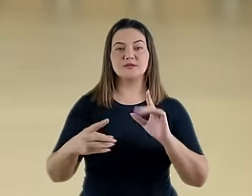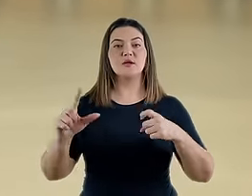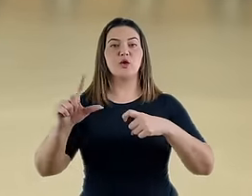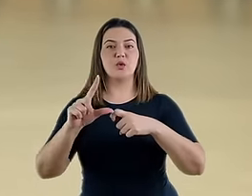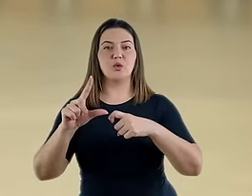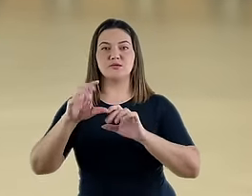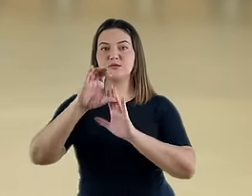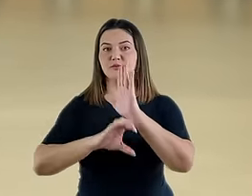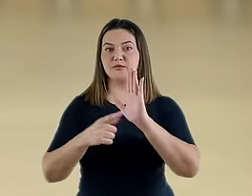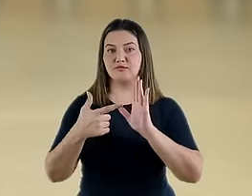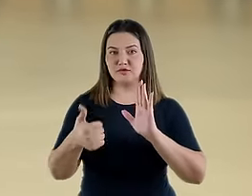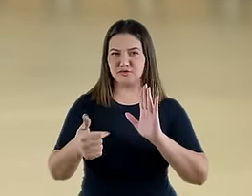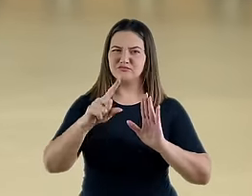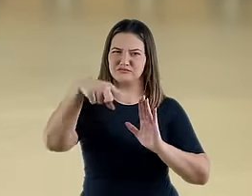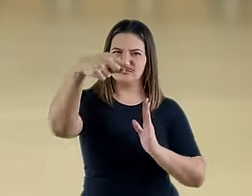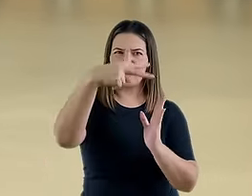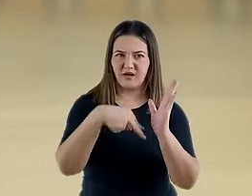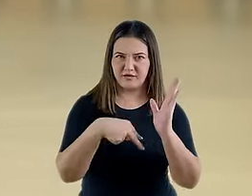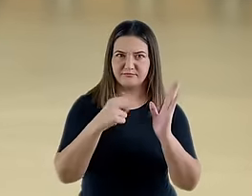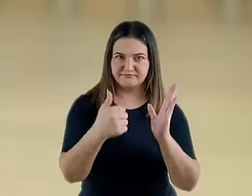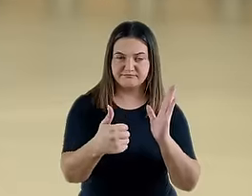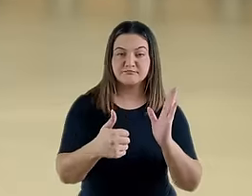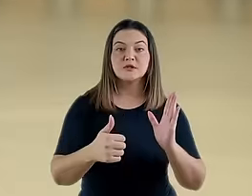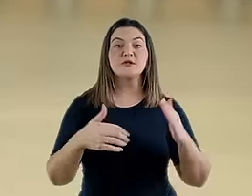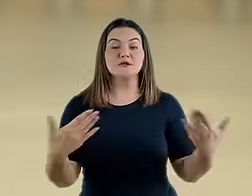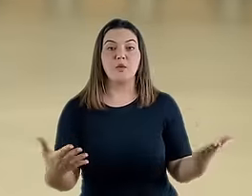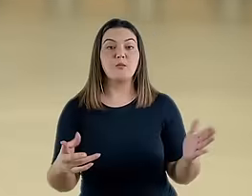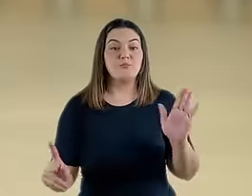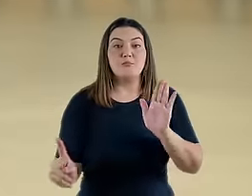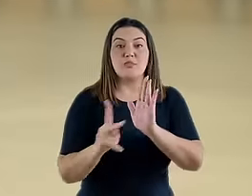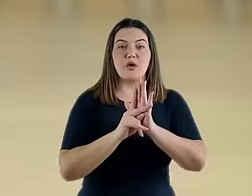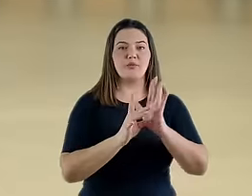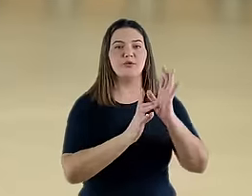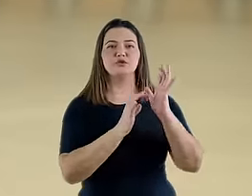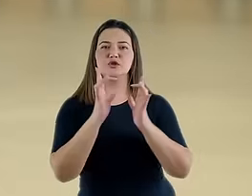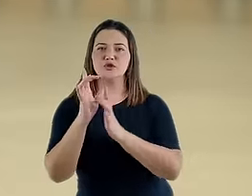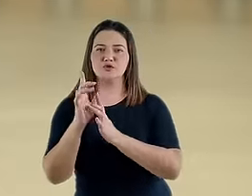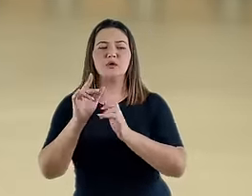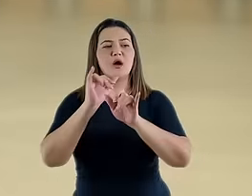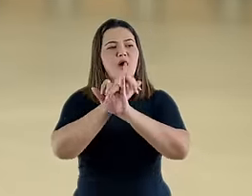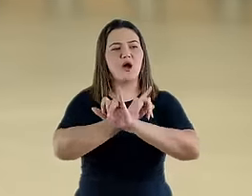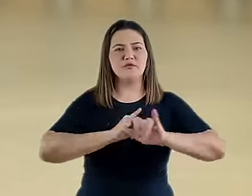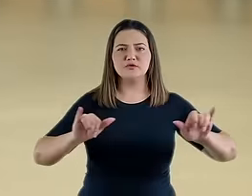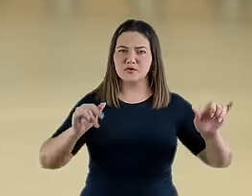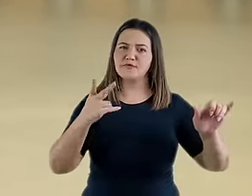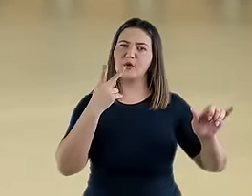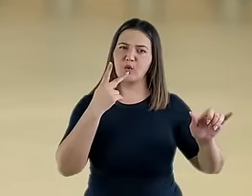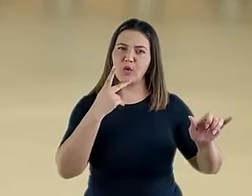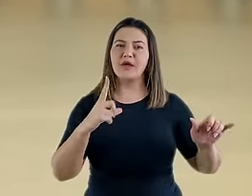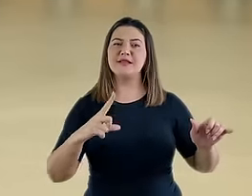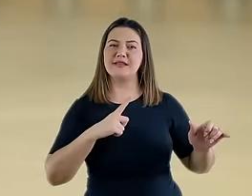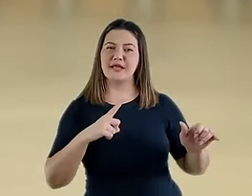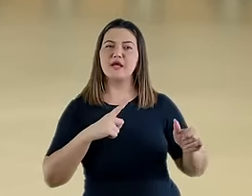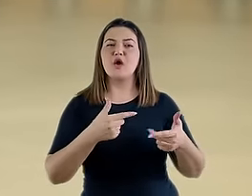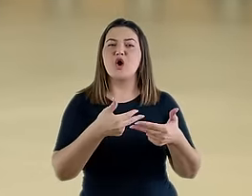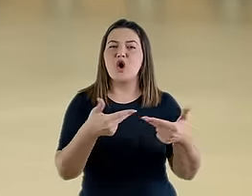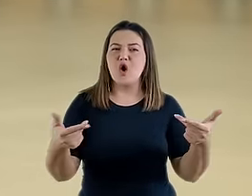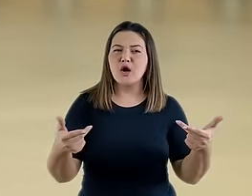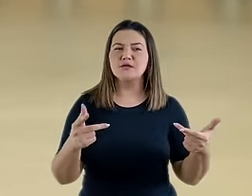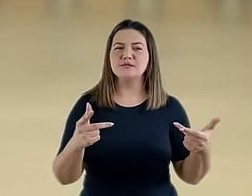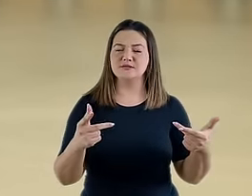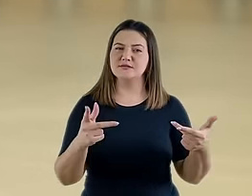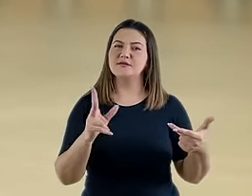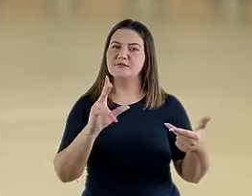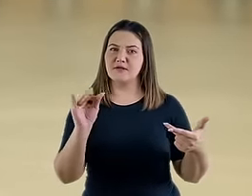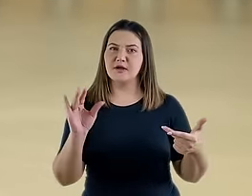Lucas capítulo 21, você estuda depois aí, Jesus mesmo admitiu que havia uma série de coisas muito